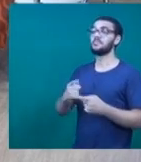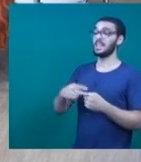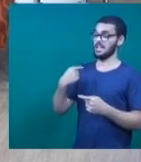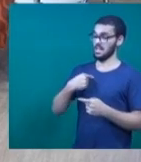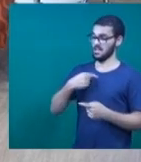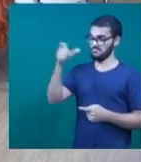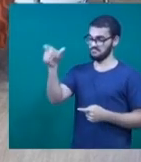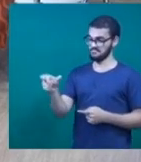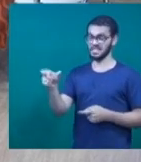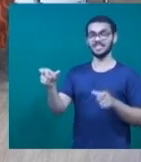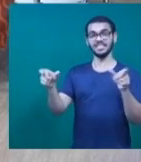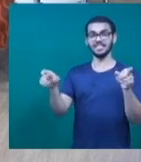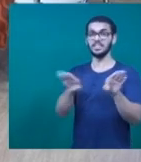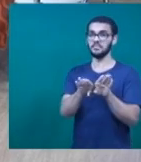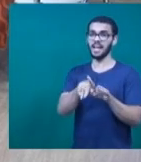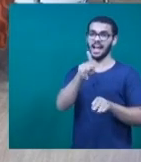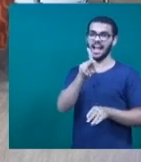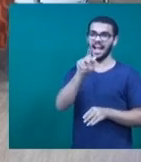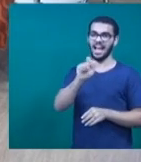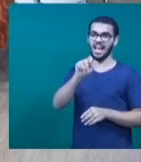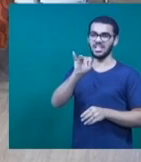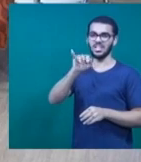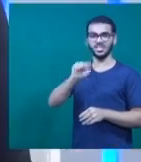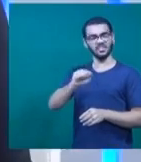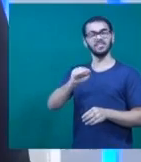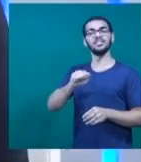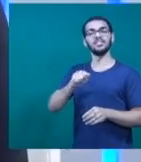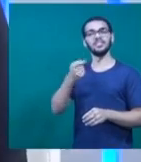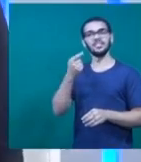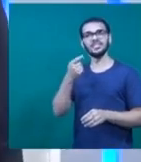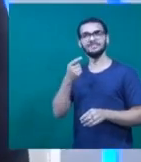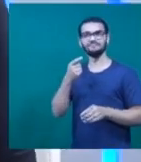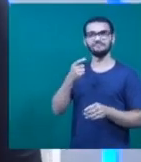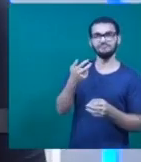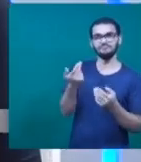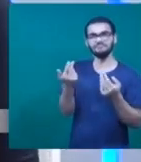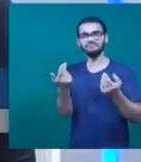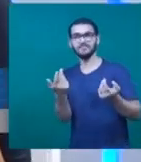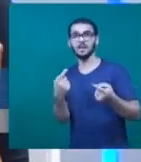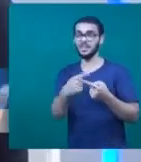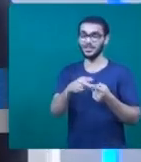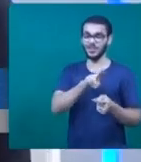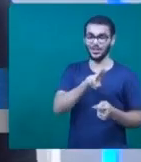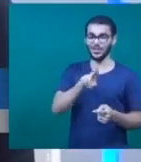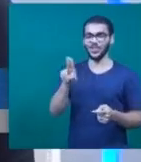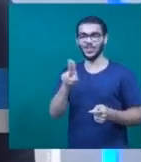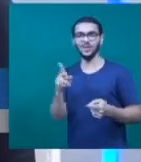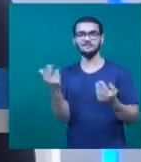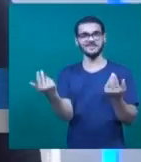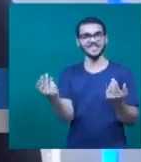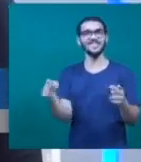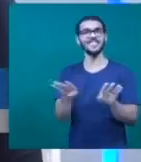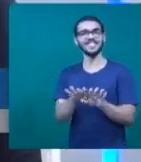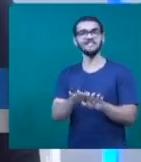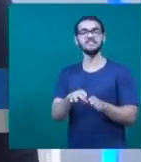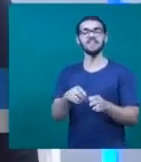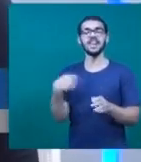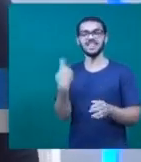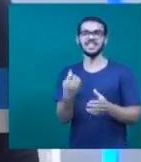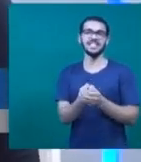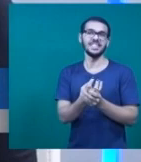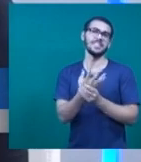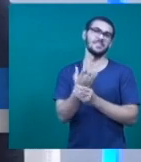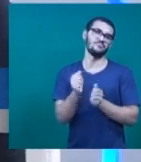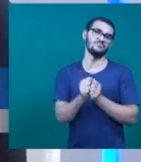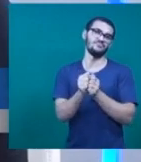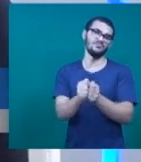e Kátia Bizzinotto, a gente tem algumas coincidências, né? E além do fato de ter o mesmo nome, estamos desde a fundação do grupo.